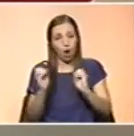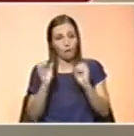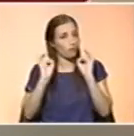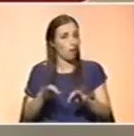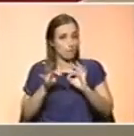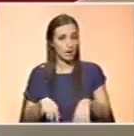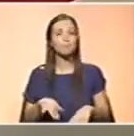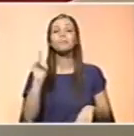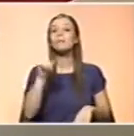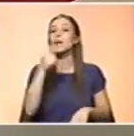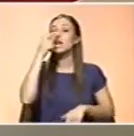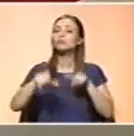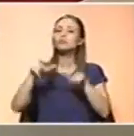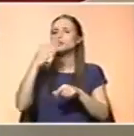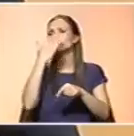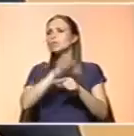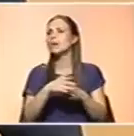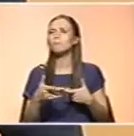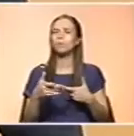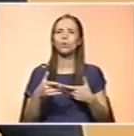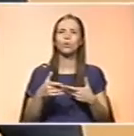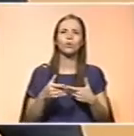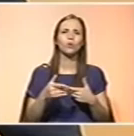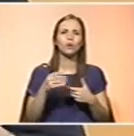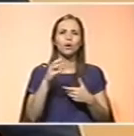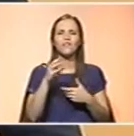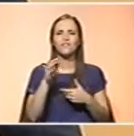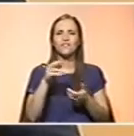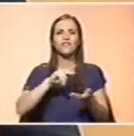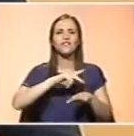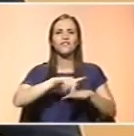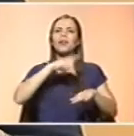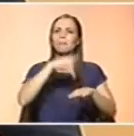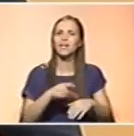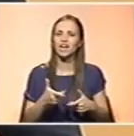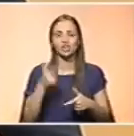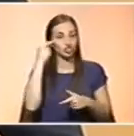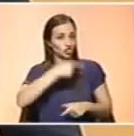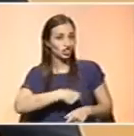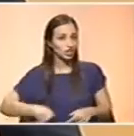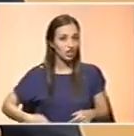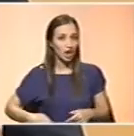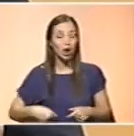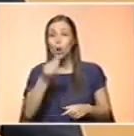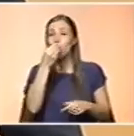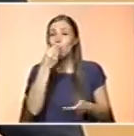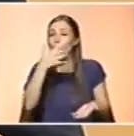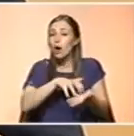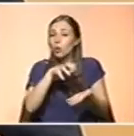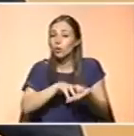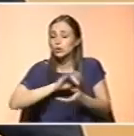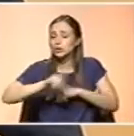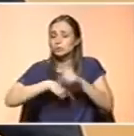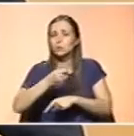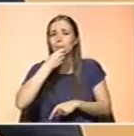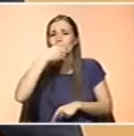populações, por exemplo, no Sudoeste Asiático, nas Filipinas, na China, onde o consumo do arroz é imenso, comem-no ao pequeno almoço, ao